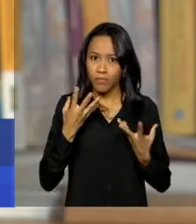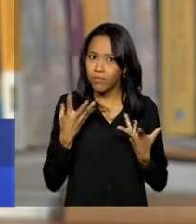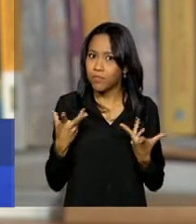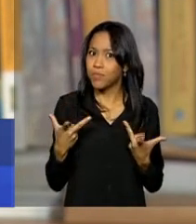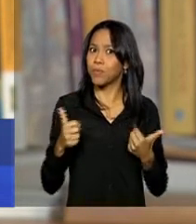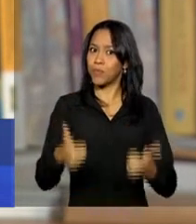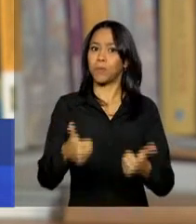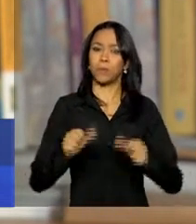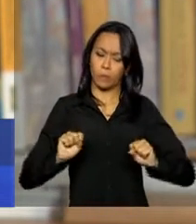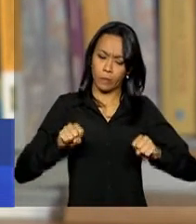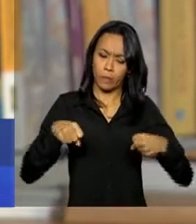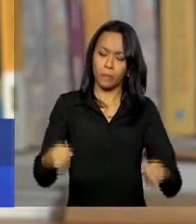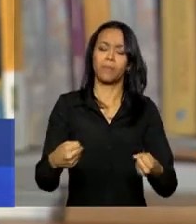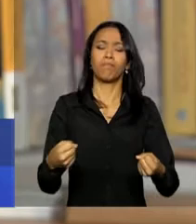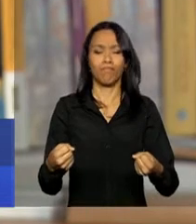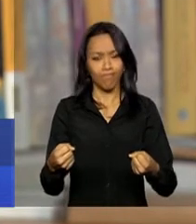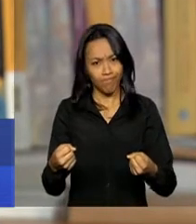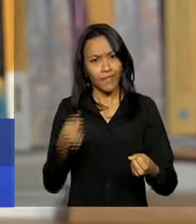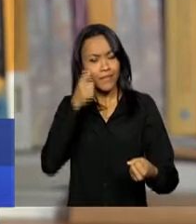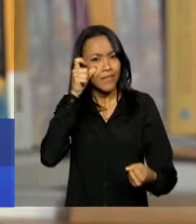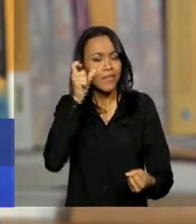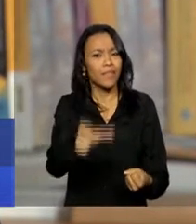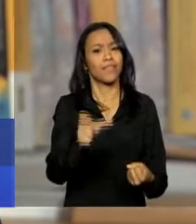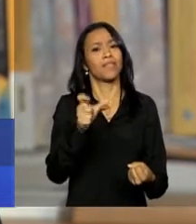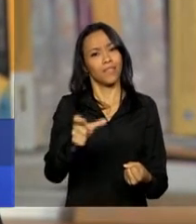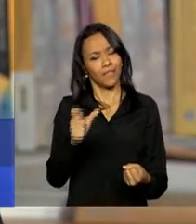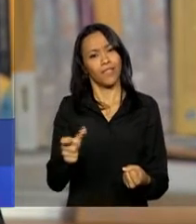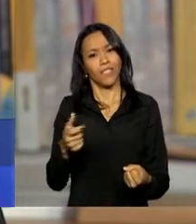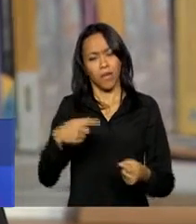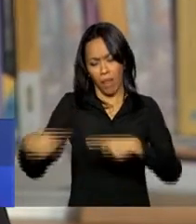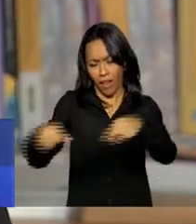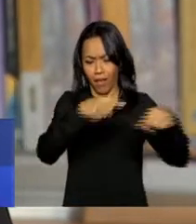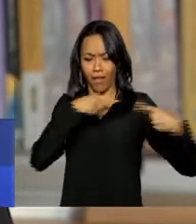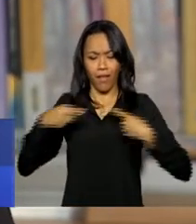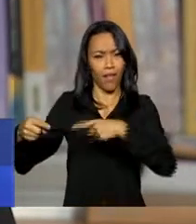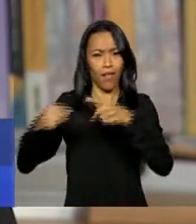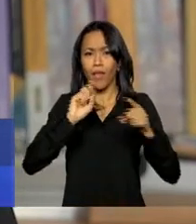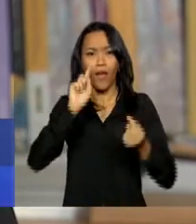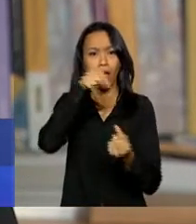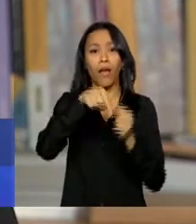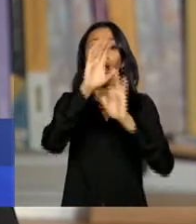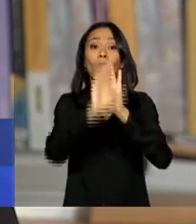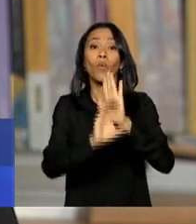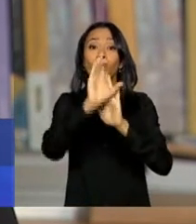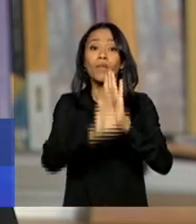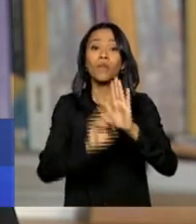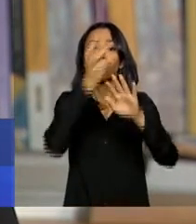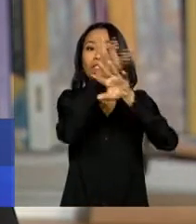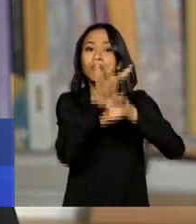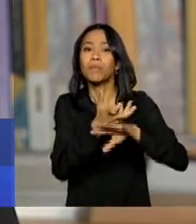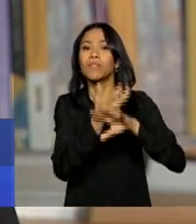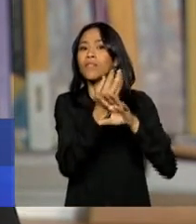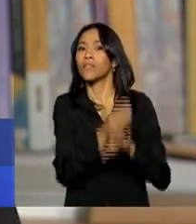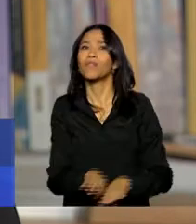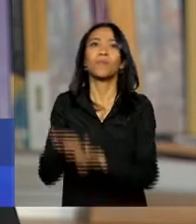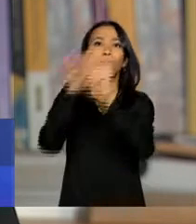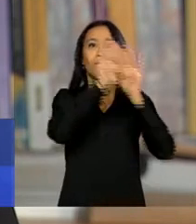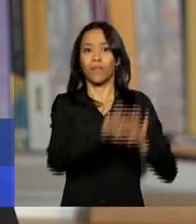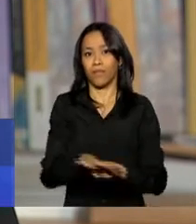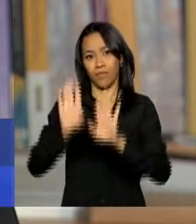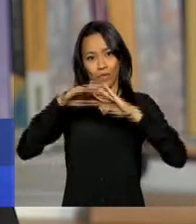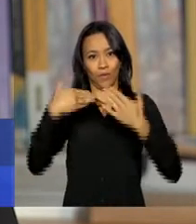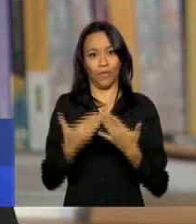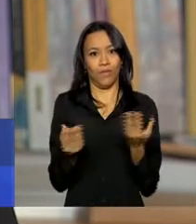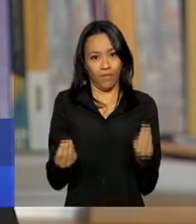interessante de se ver como um debate sobre a Base Nacional Comum Curricular alcançou todo o país. Essa